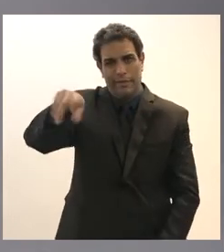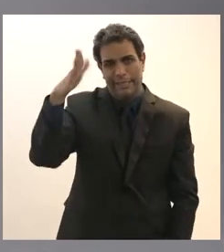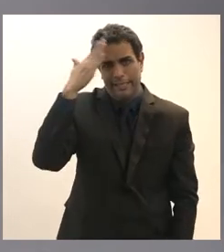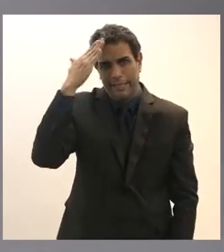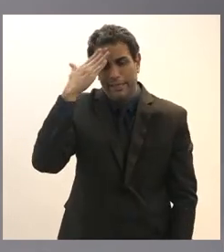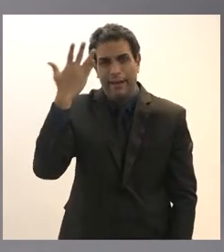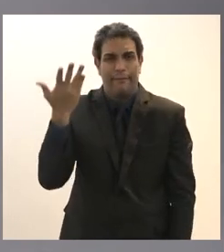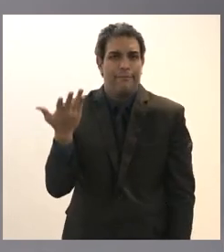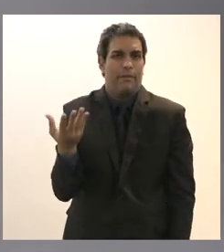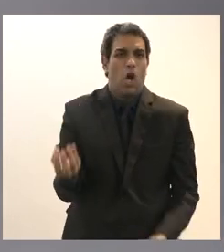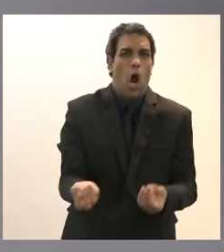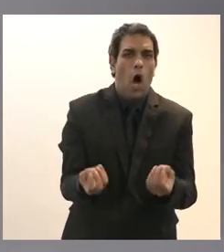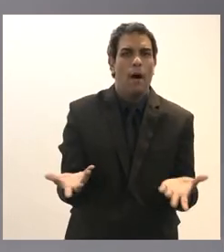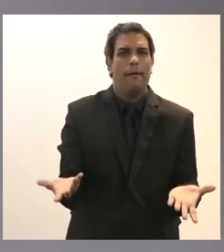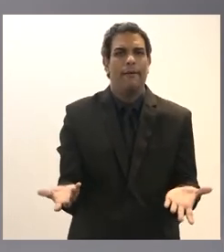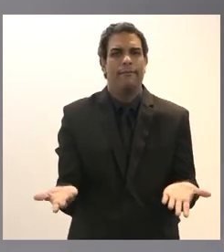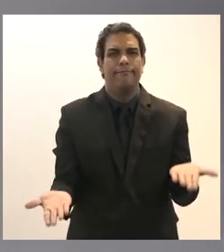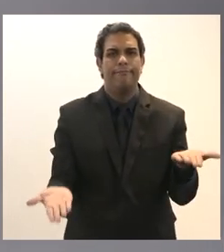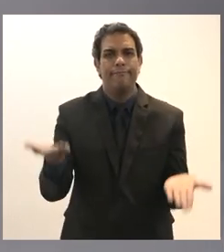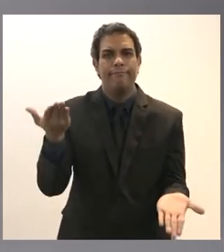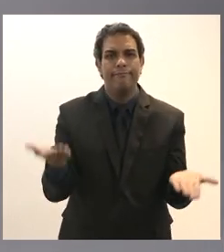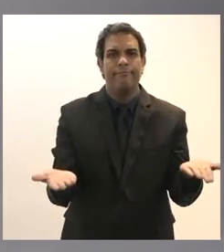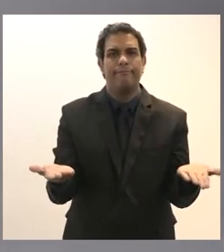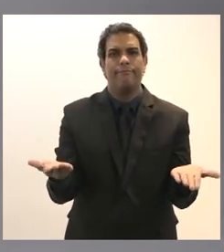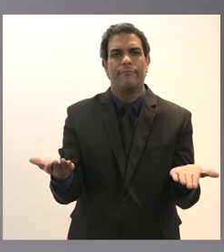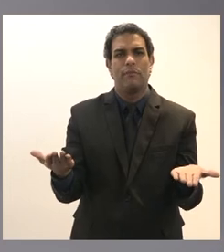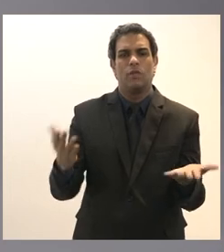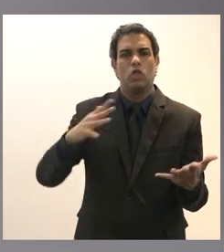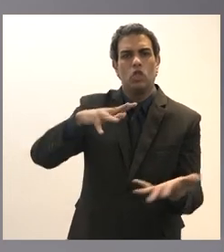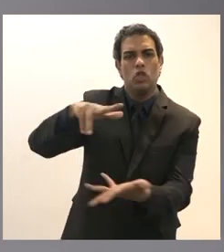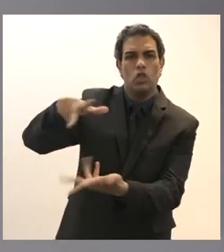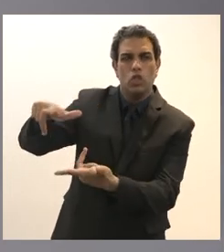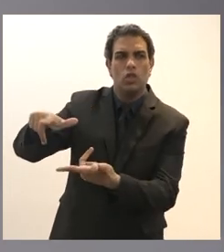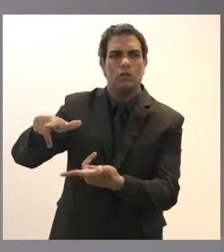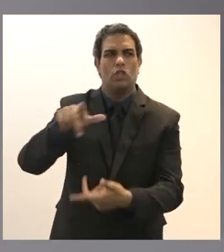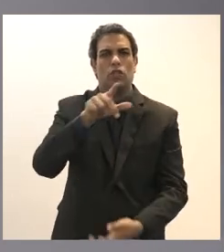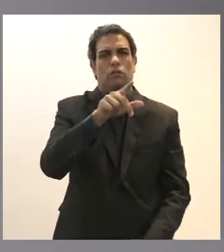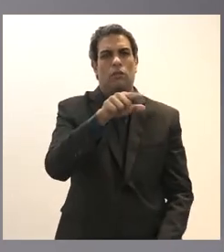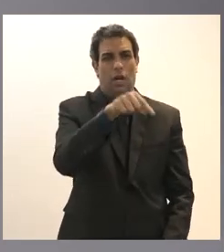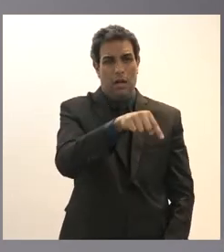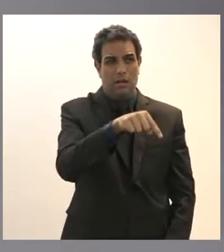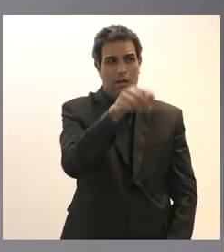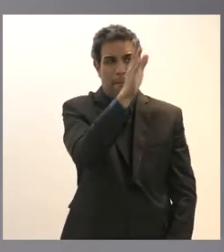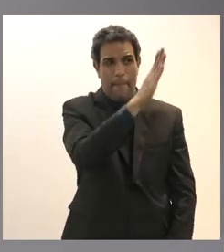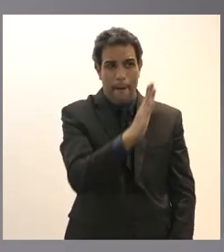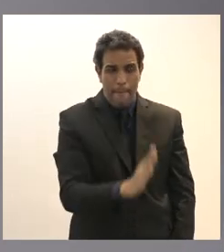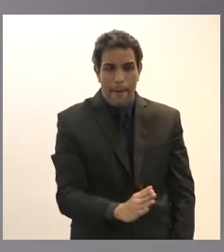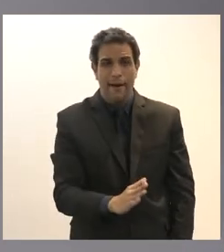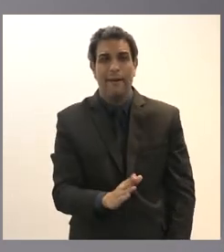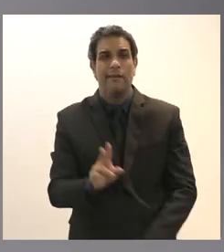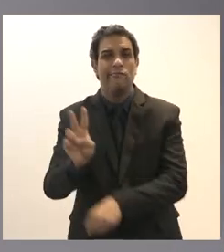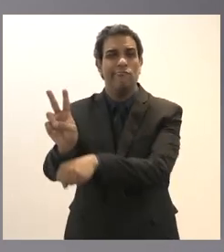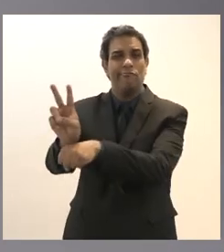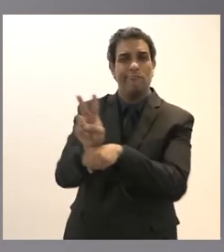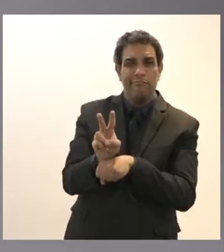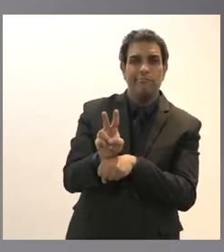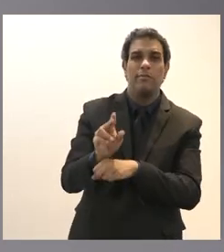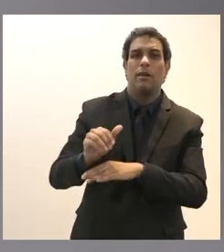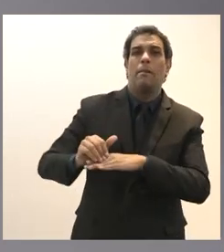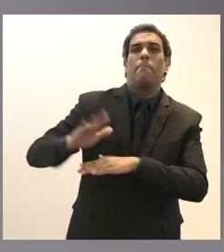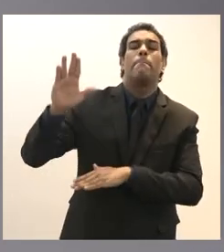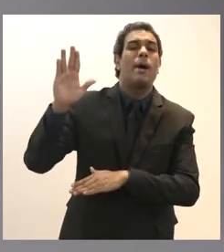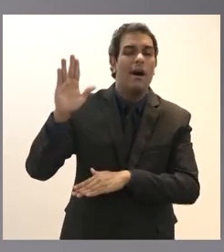porque paridade com o preço internacional dolarização e o Brasil importando derivados de petróleo quer dizer